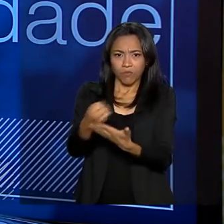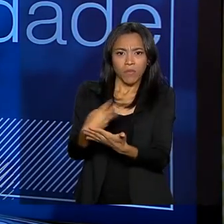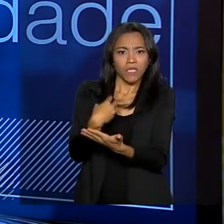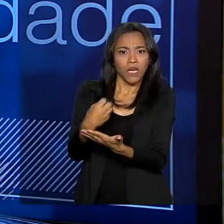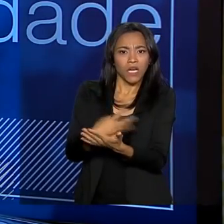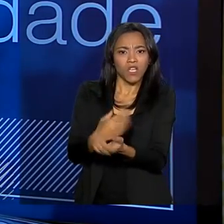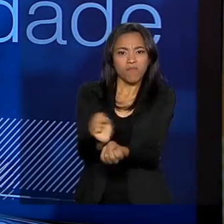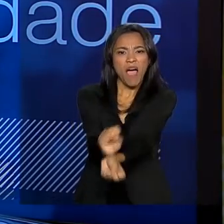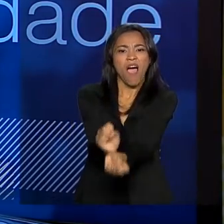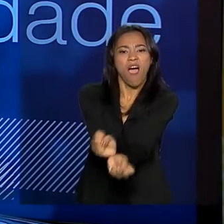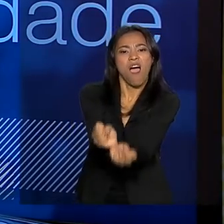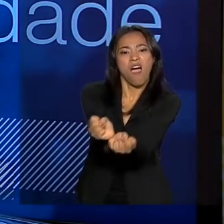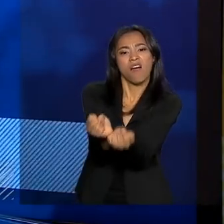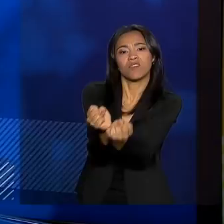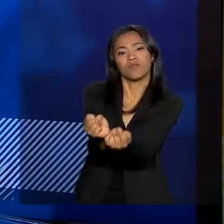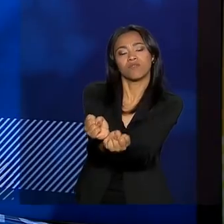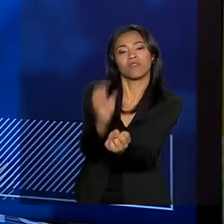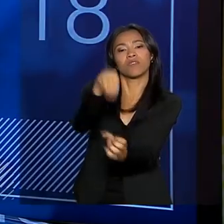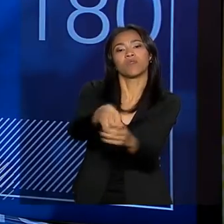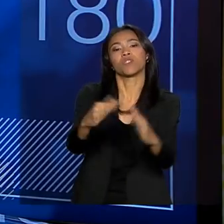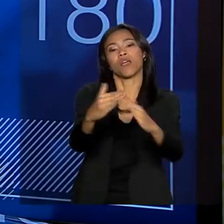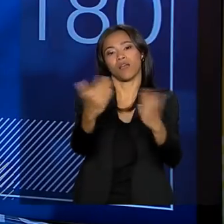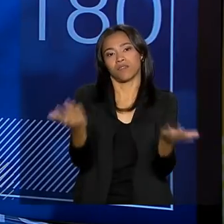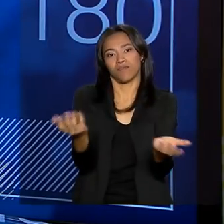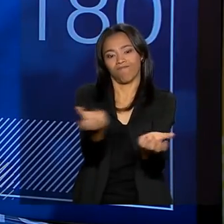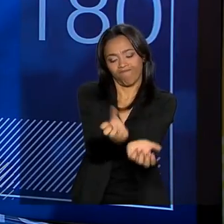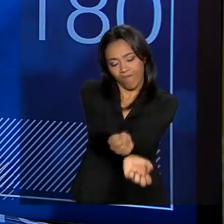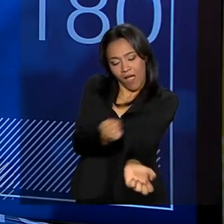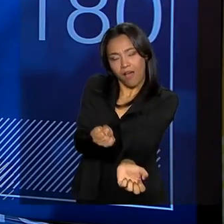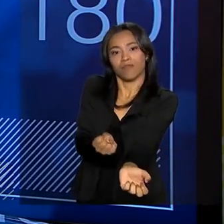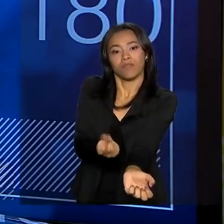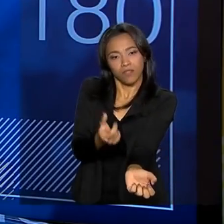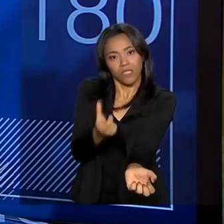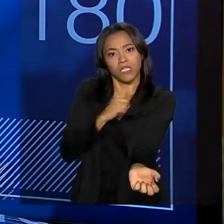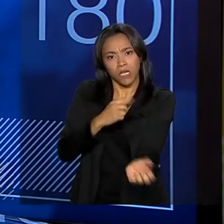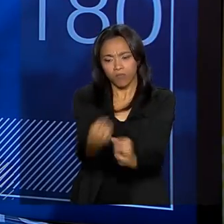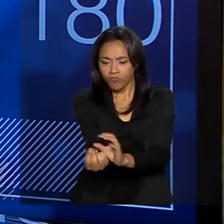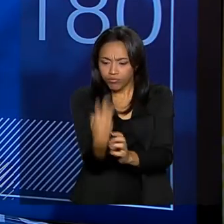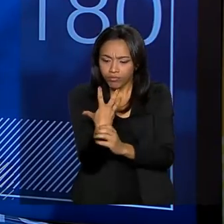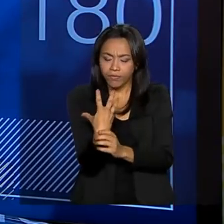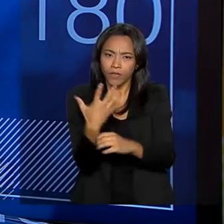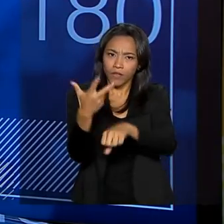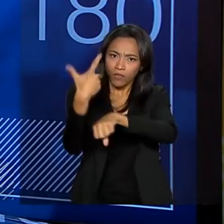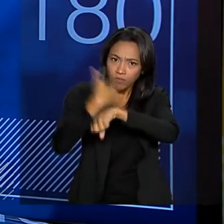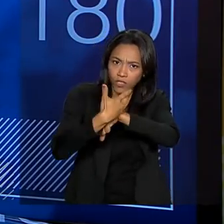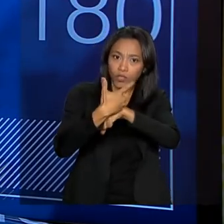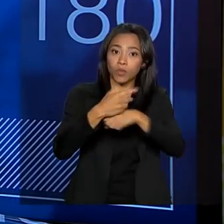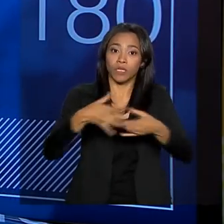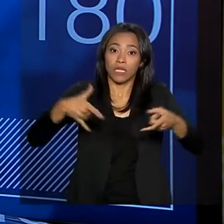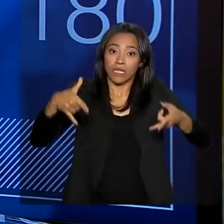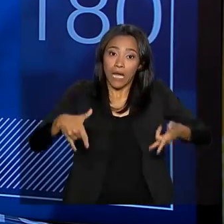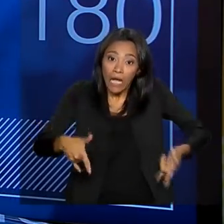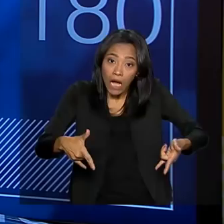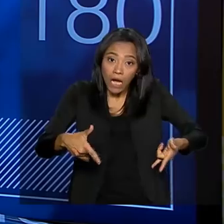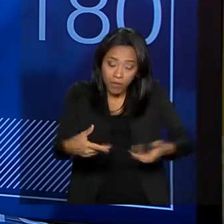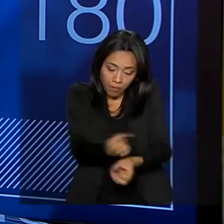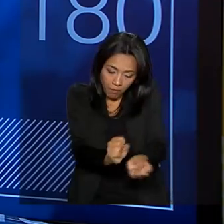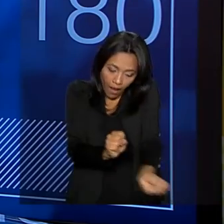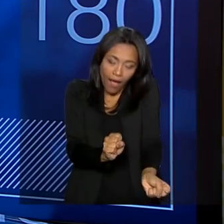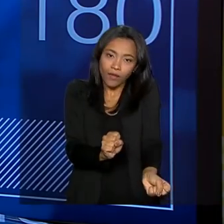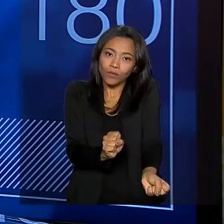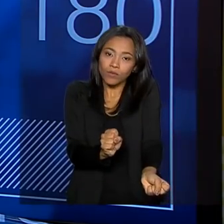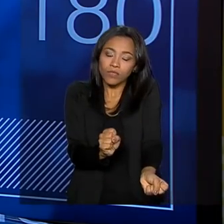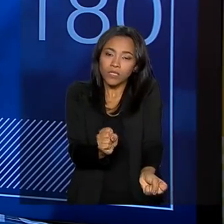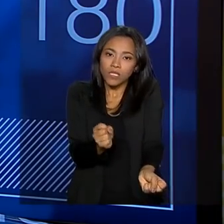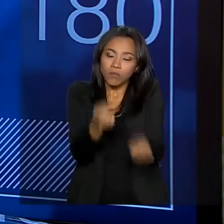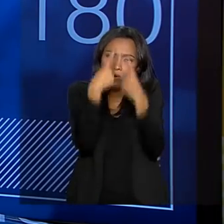amarrados em chiqueiros no fundo do quintal. Nós estamos recebendo imagens de idosos amarrados em cama. Nós estamos recebendo imagens de uma